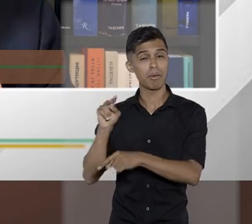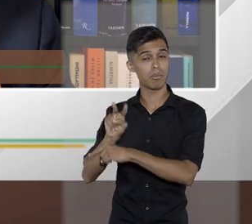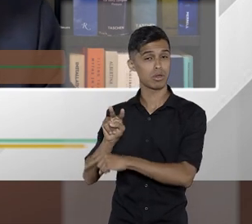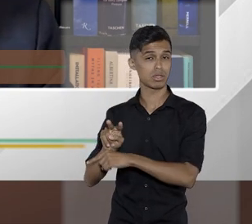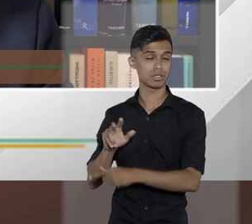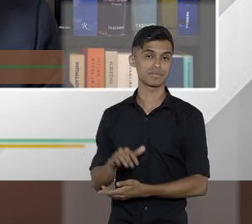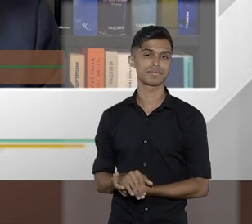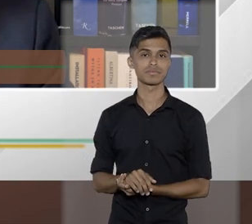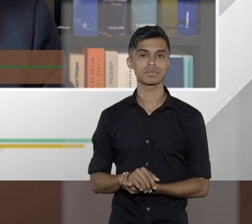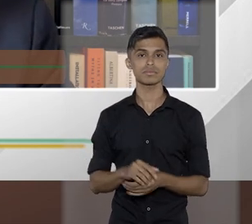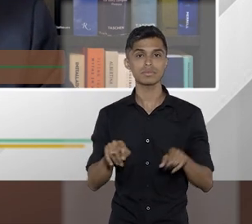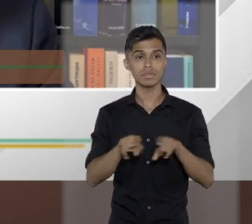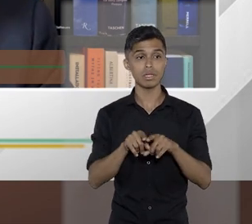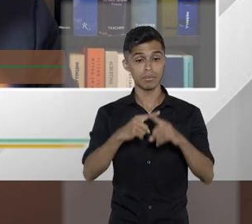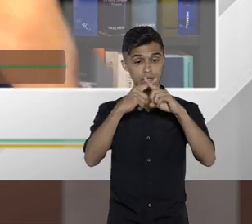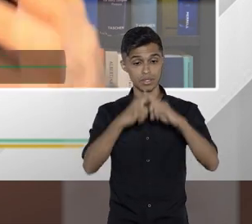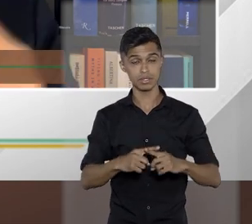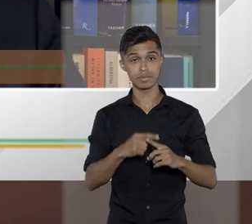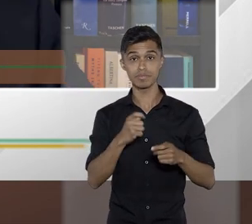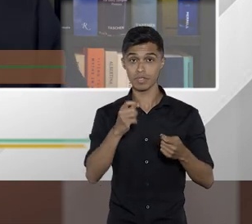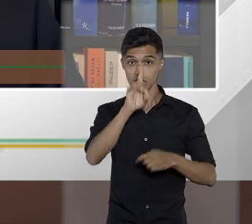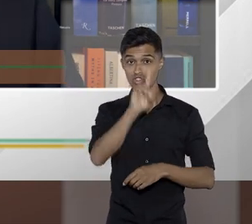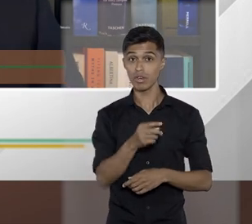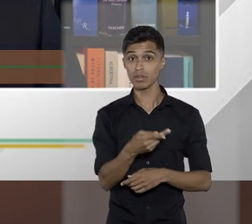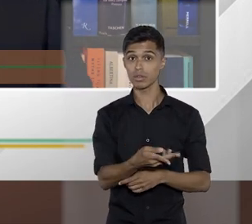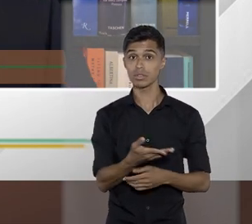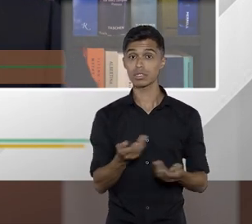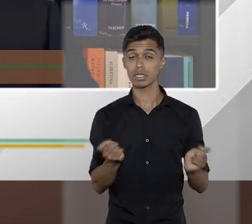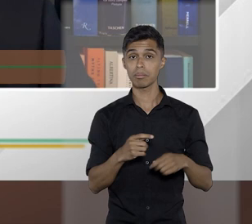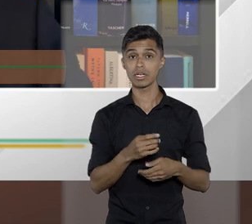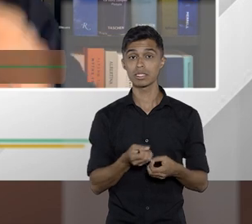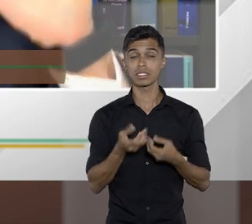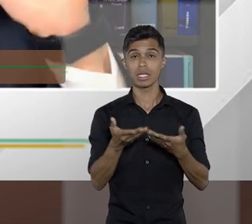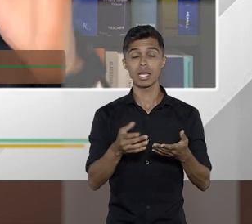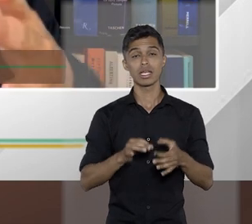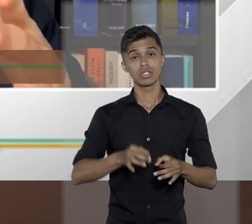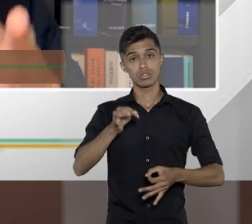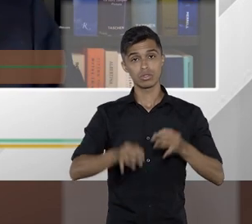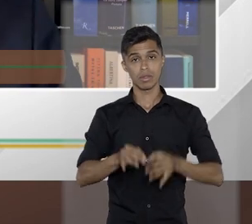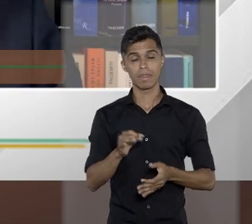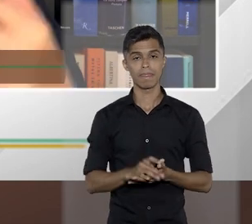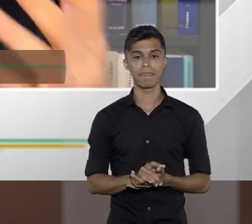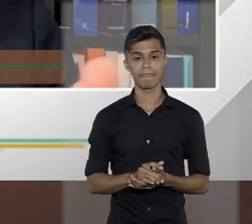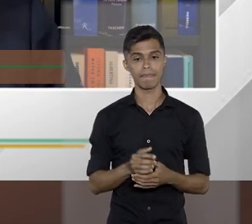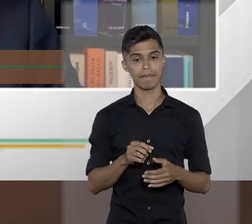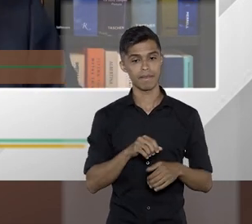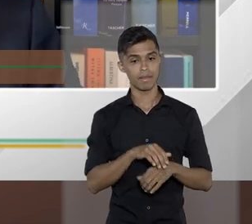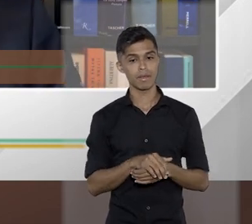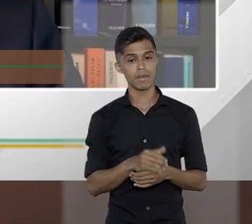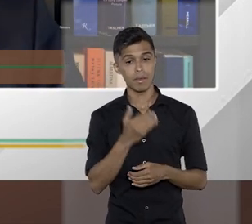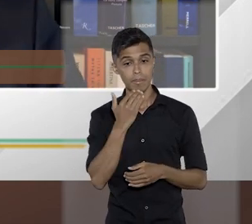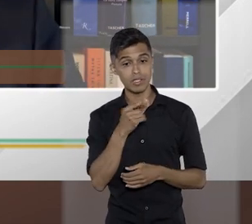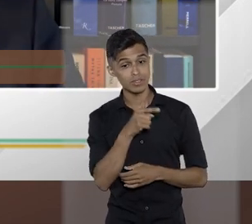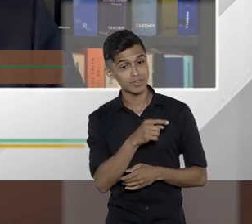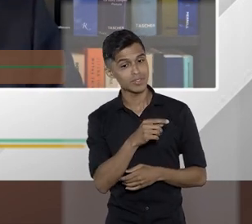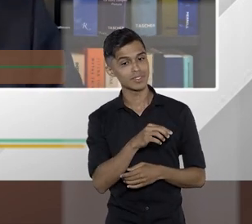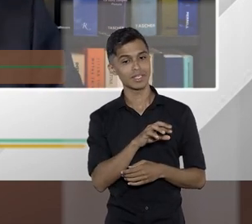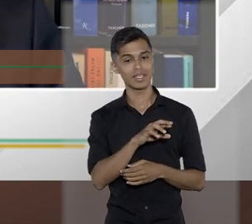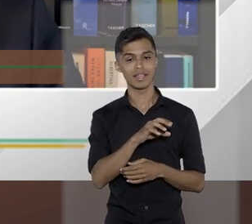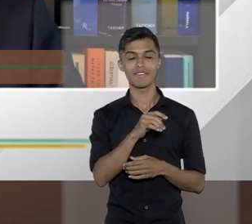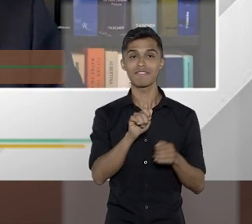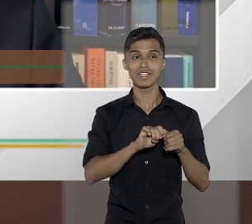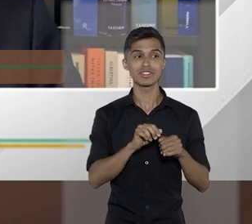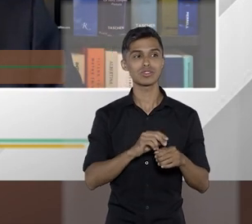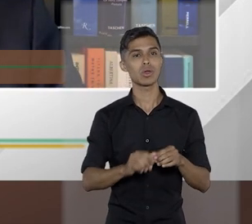proteção de dados com o direito concorrencial, que com certeza o Tiago e você, Fatma, recomendo fortemente que façam um programa sobre